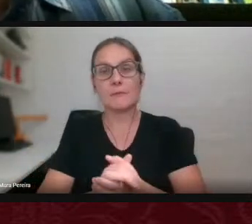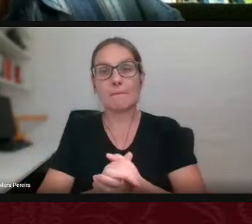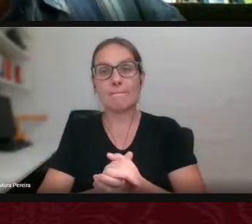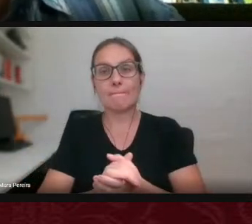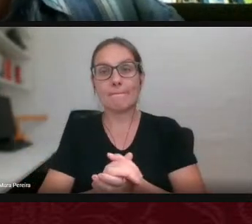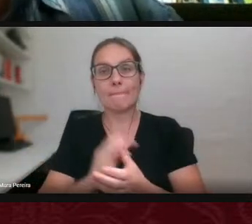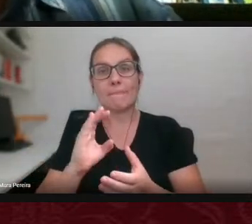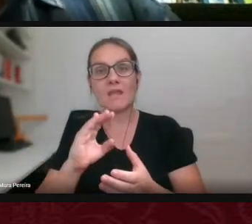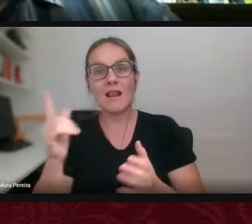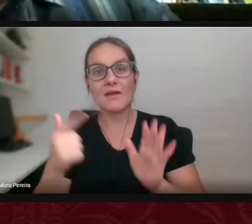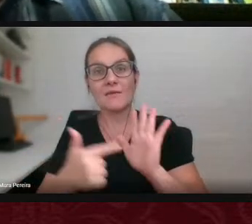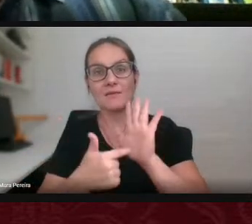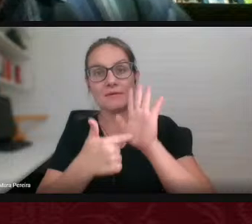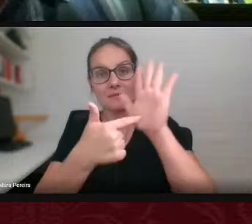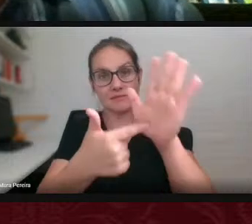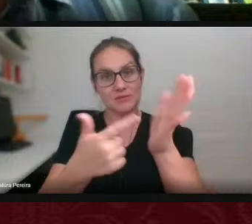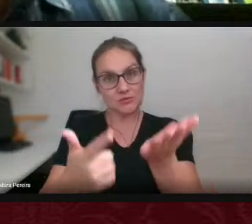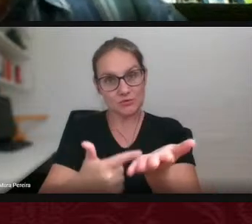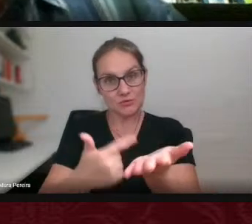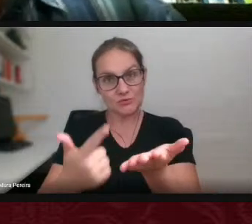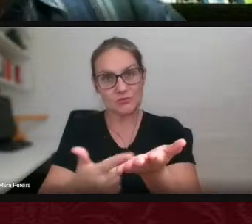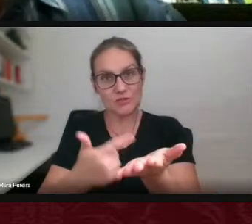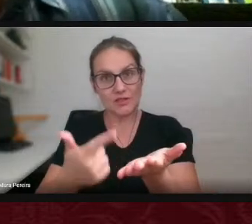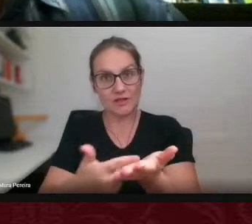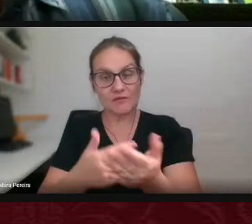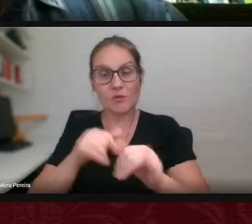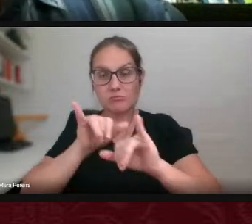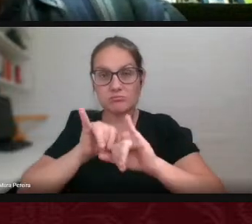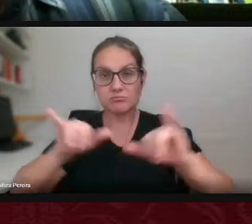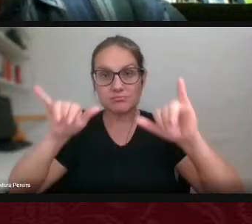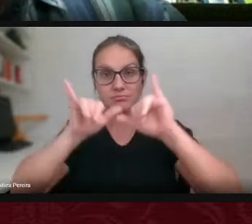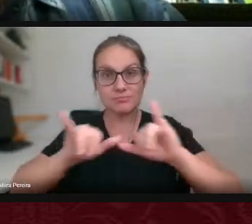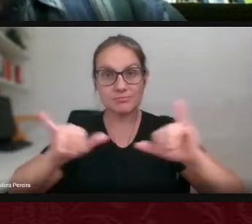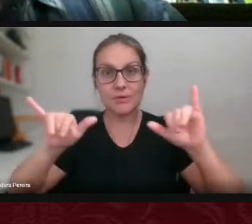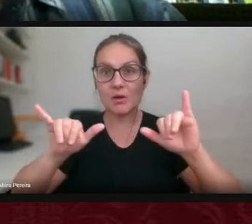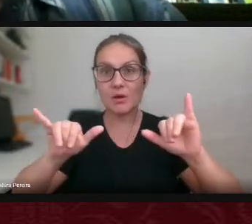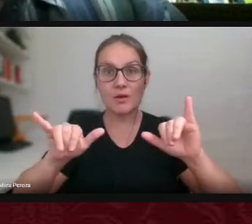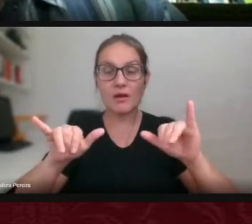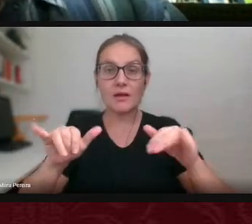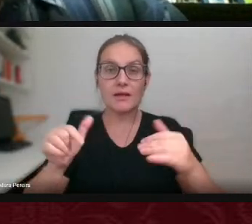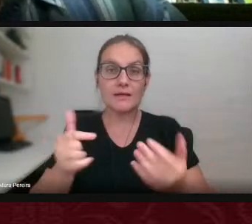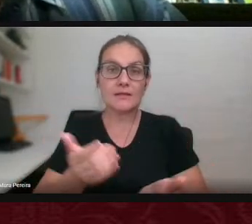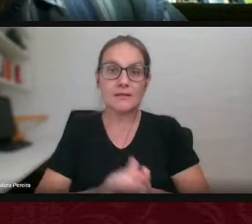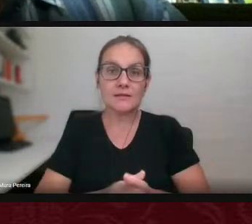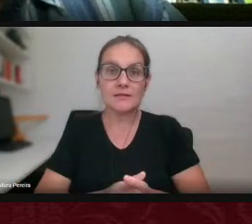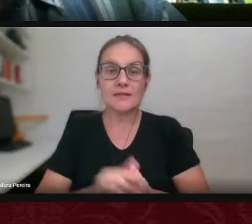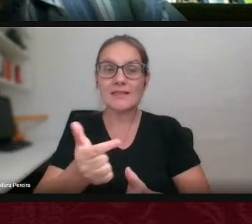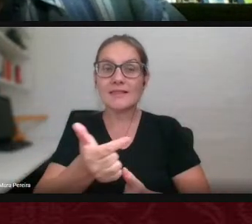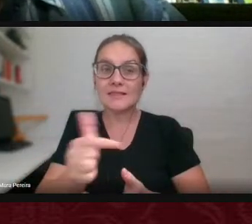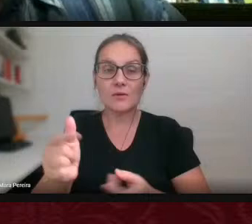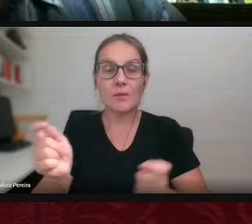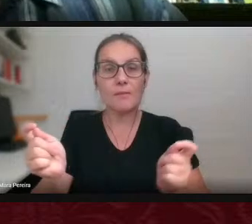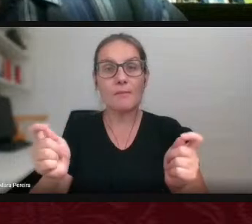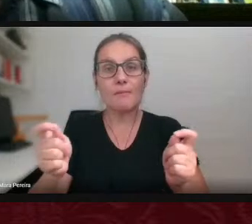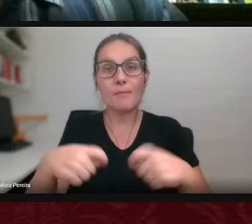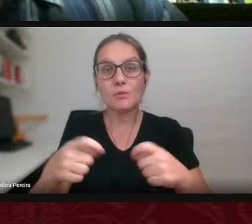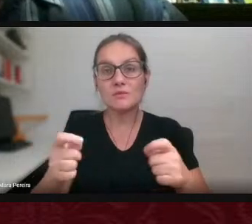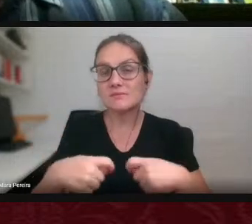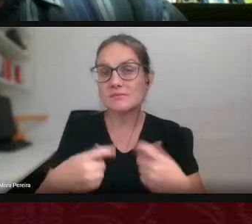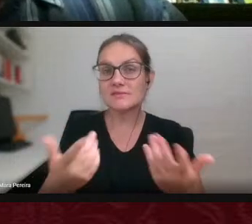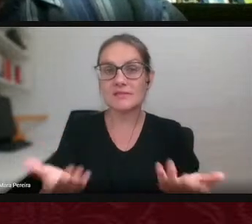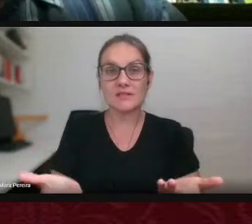na apresentação de um livro que está sendo lançado, não há possibilidades de que